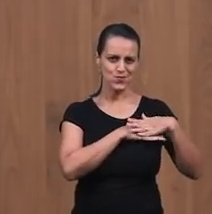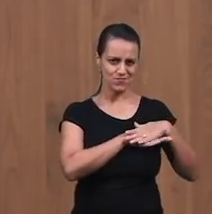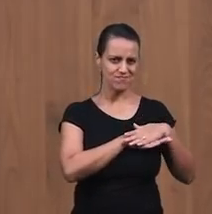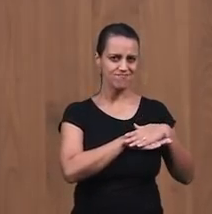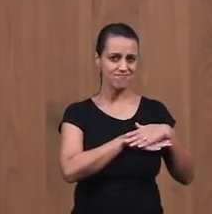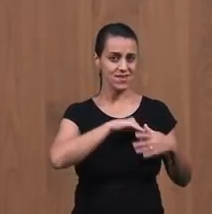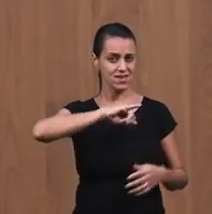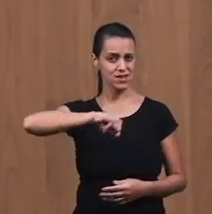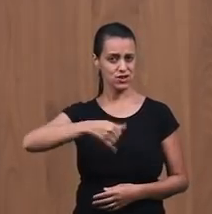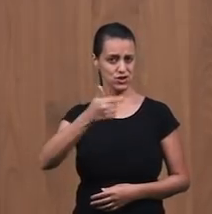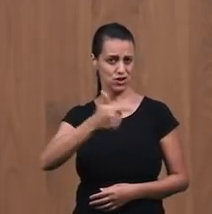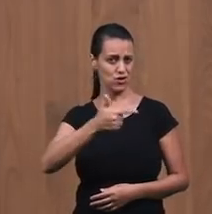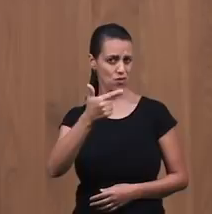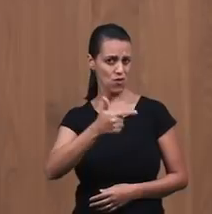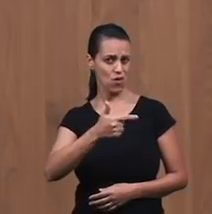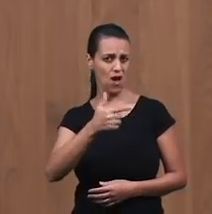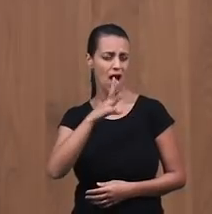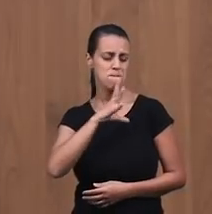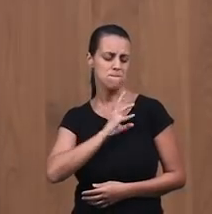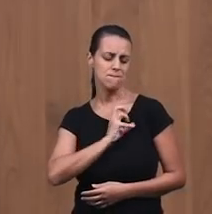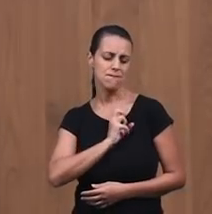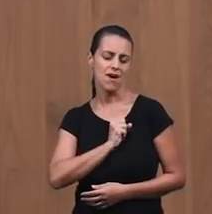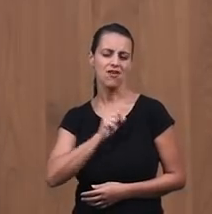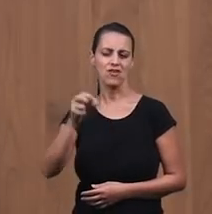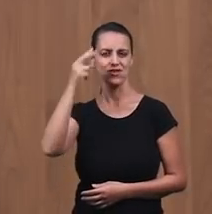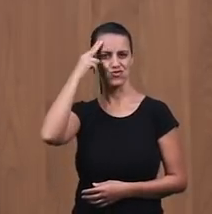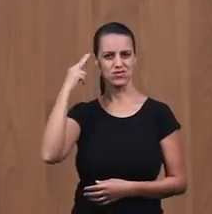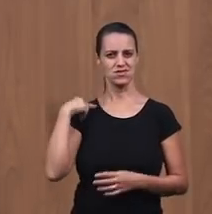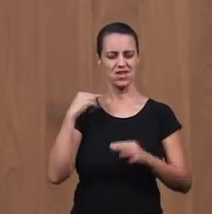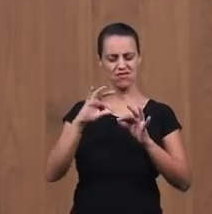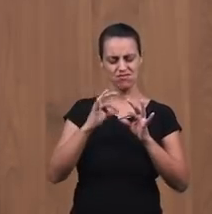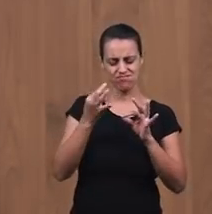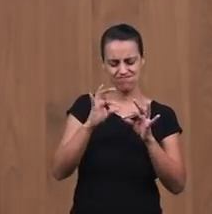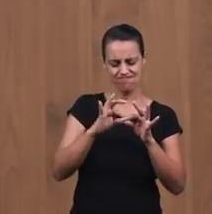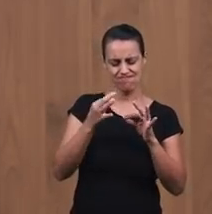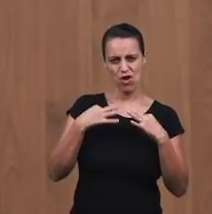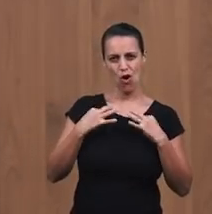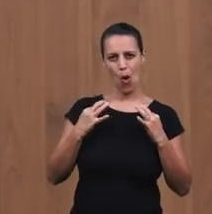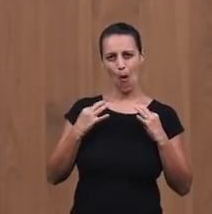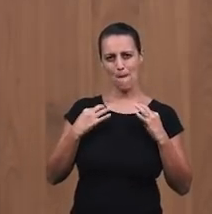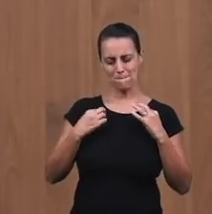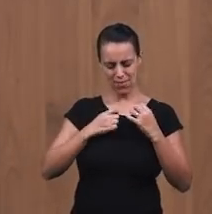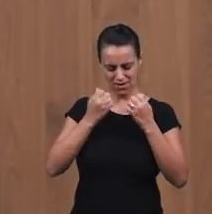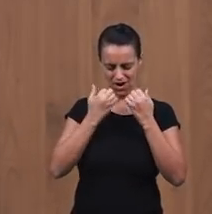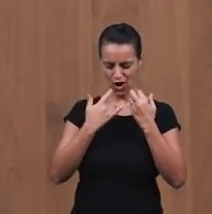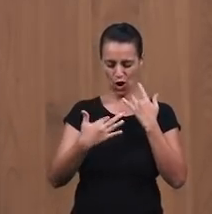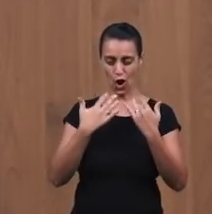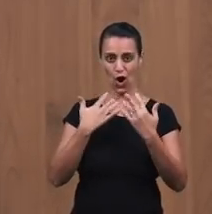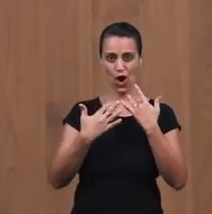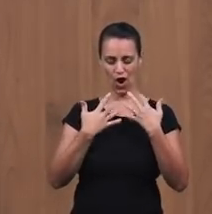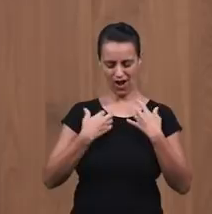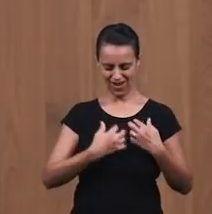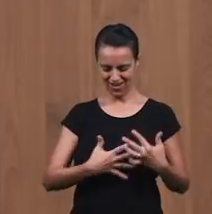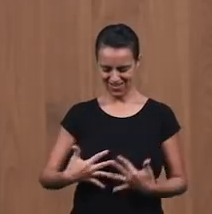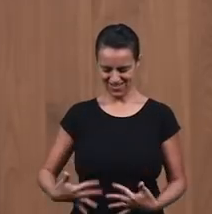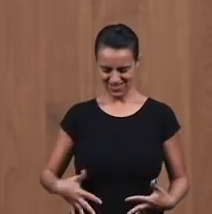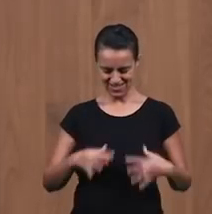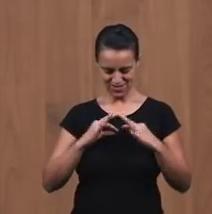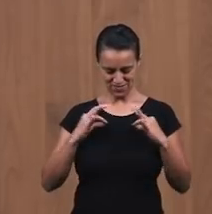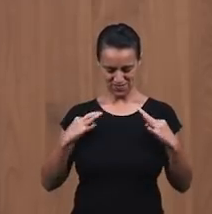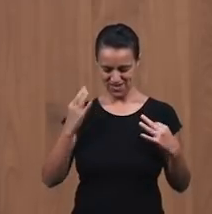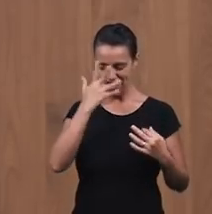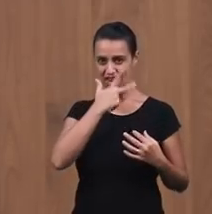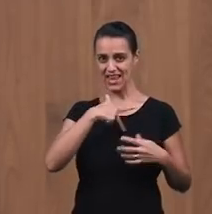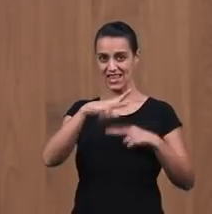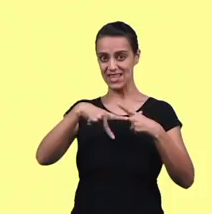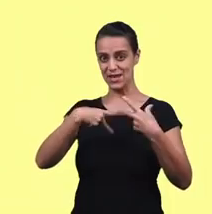muito a José E fez para ele uma túnica Uma veste colorida Para lhe dar de presente Por